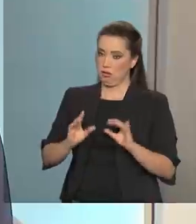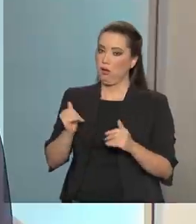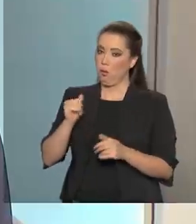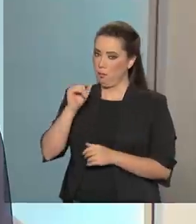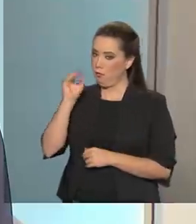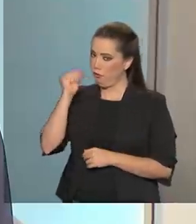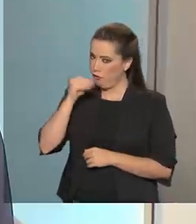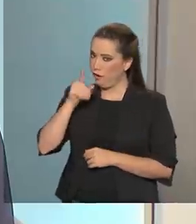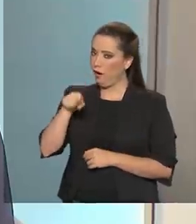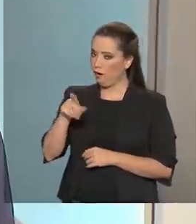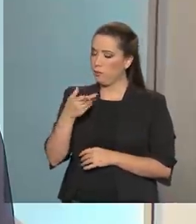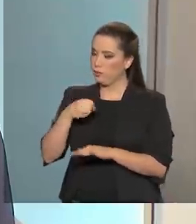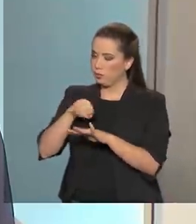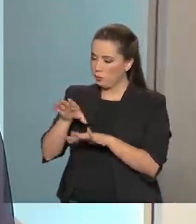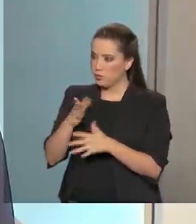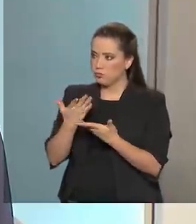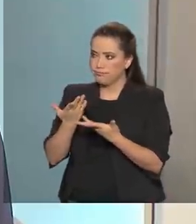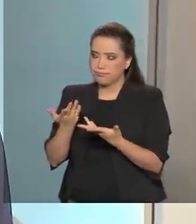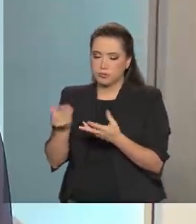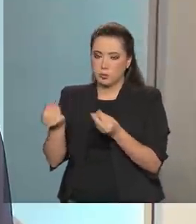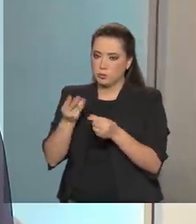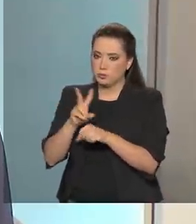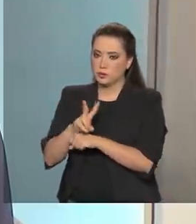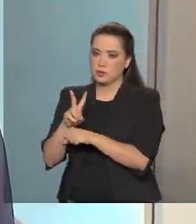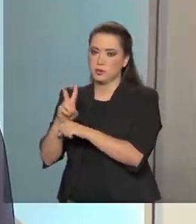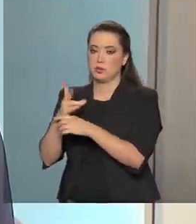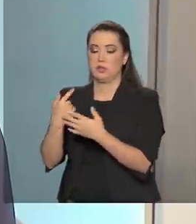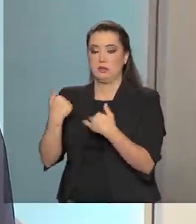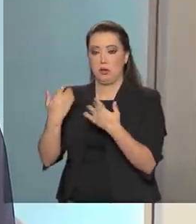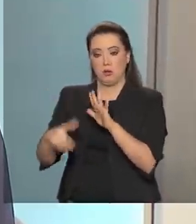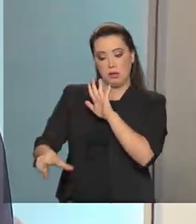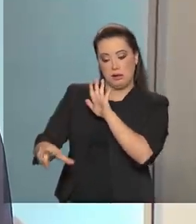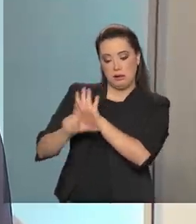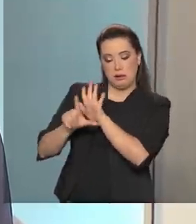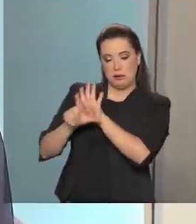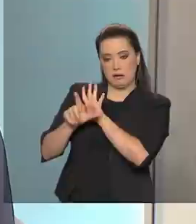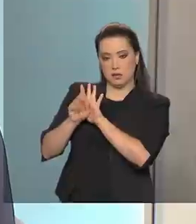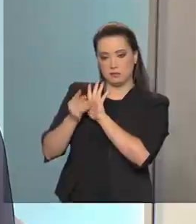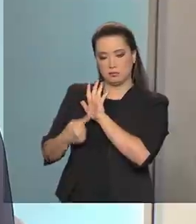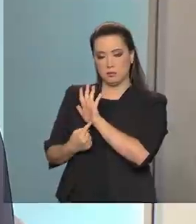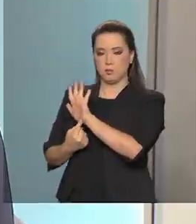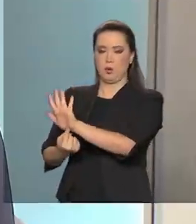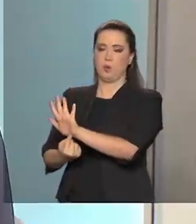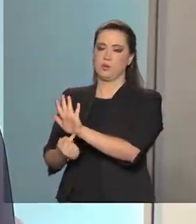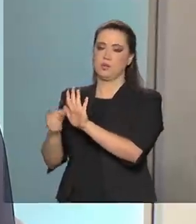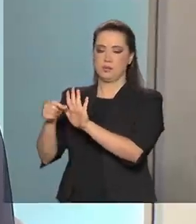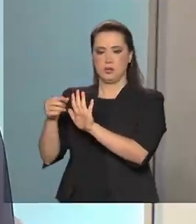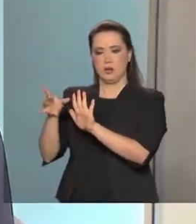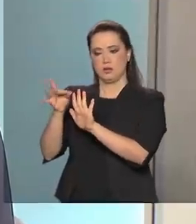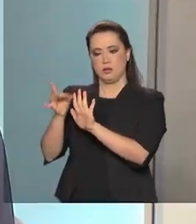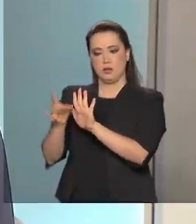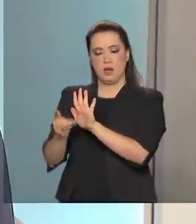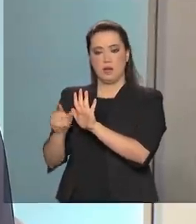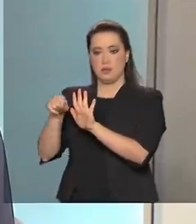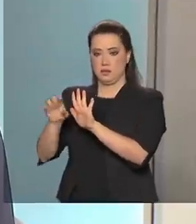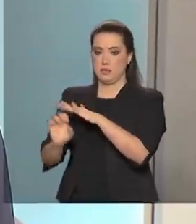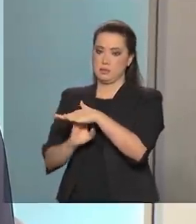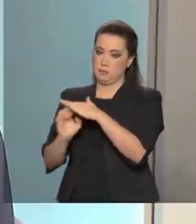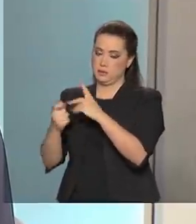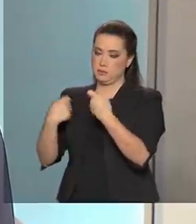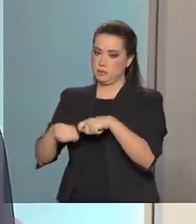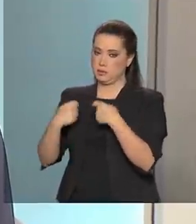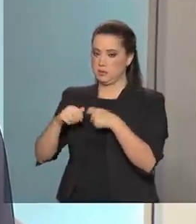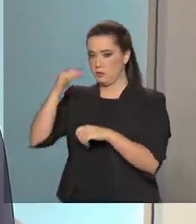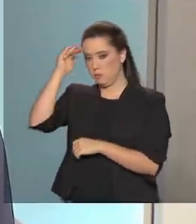Então, vou dizer, a Lei Geral, ela prevê vários pontos que as empresas têm que